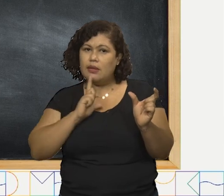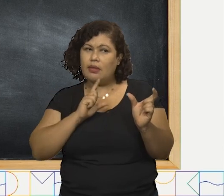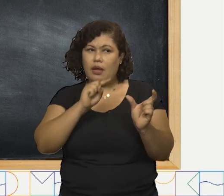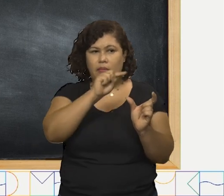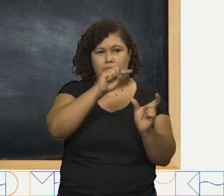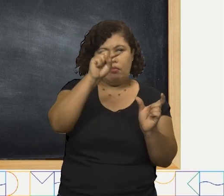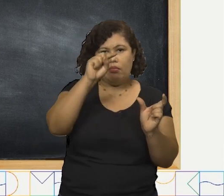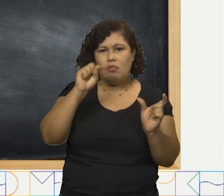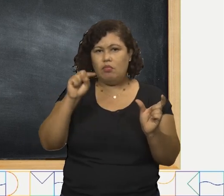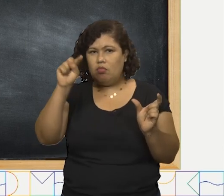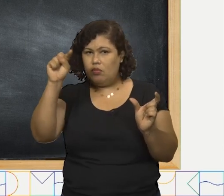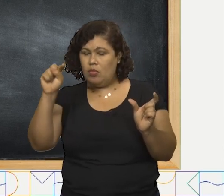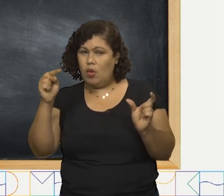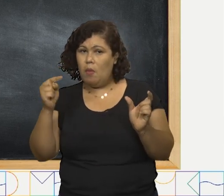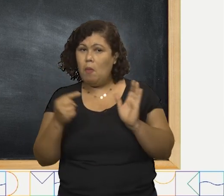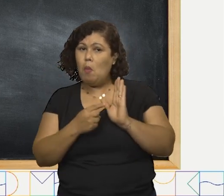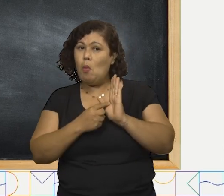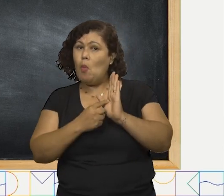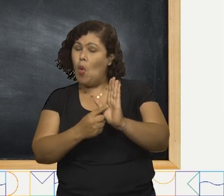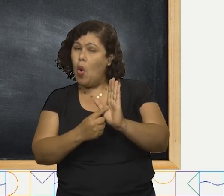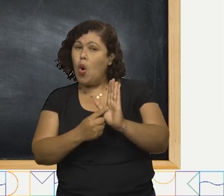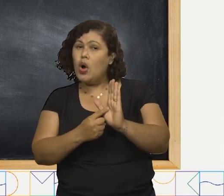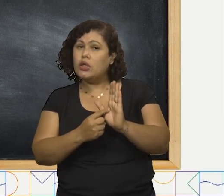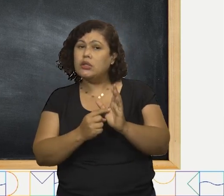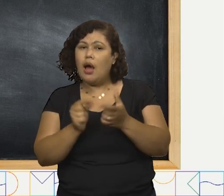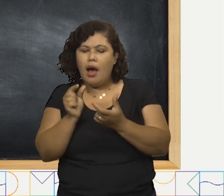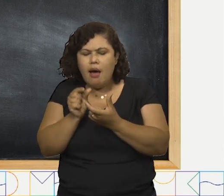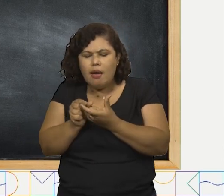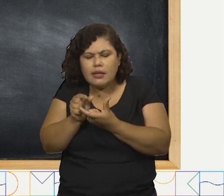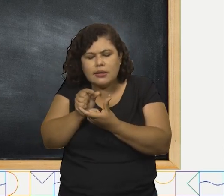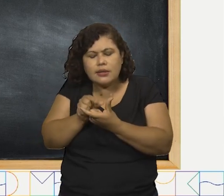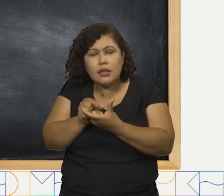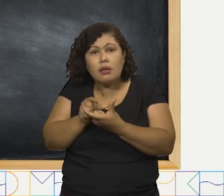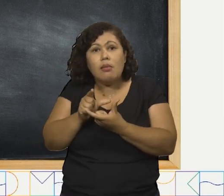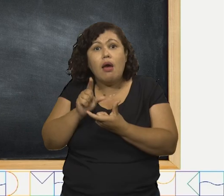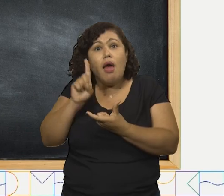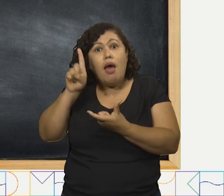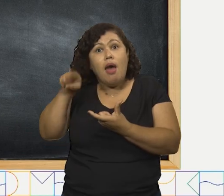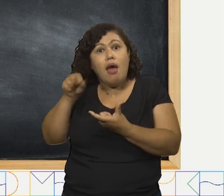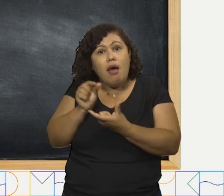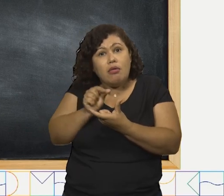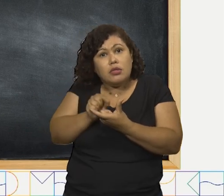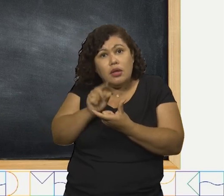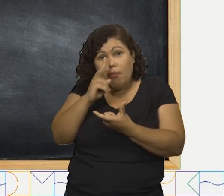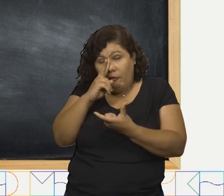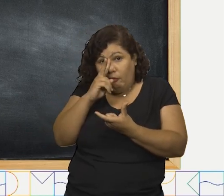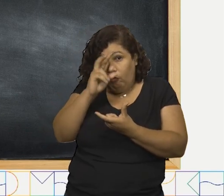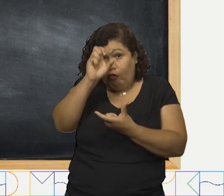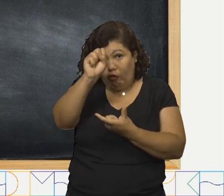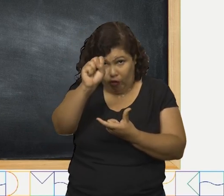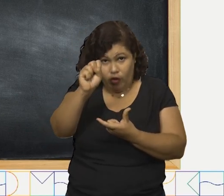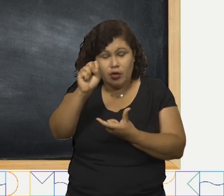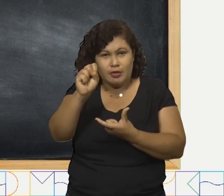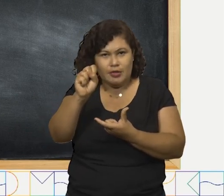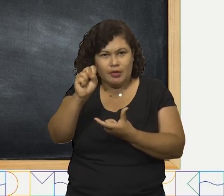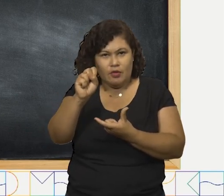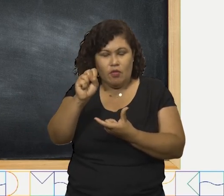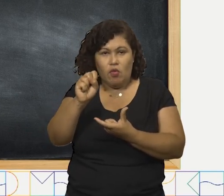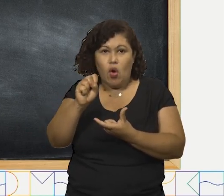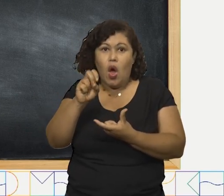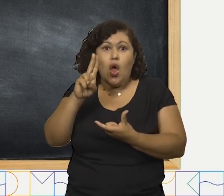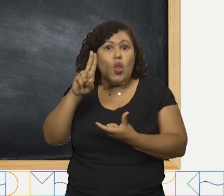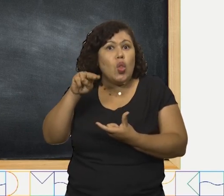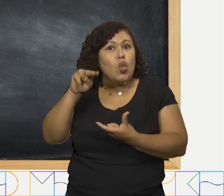demonstram em que parte da palavra está a sílaba mais forte. Você jamais